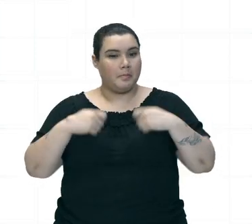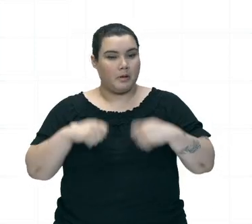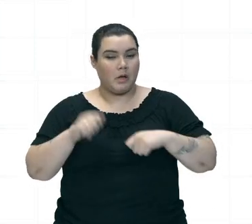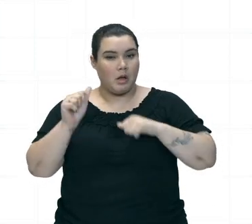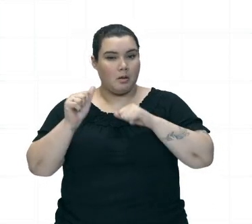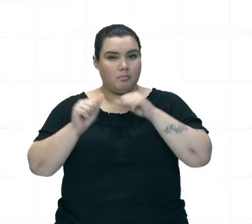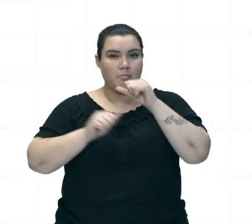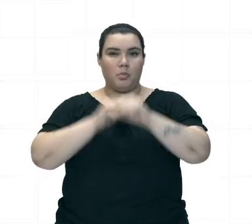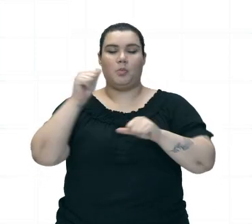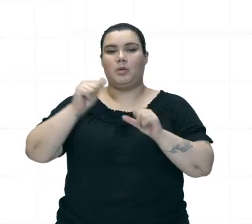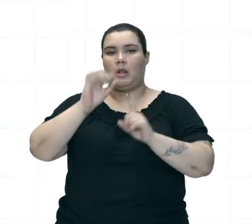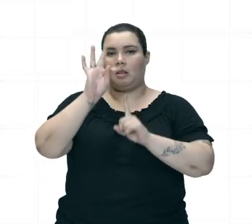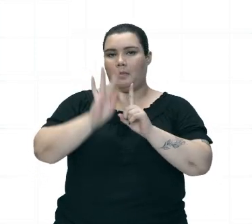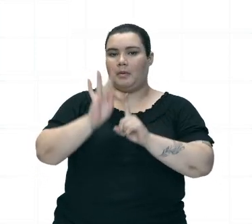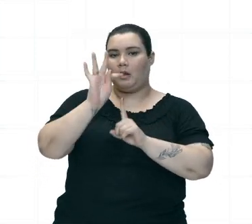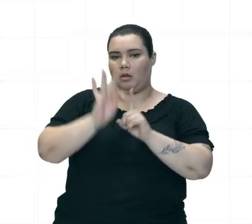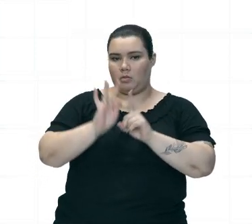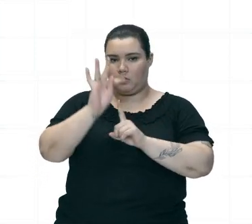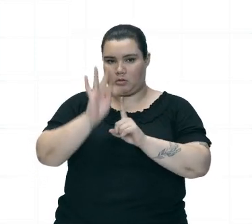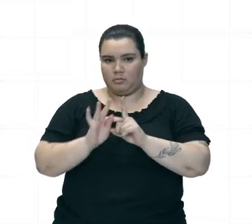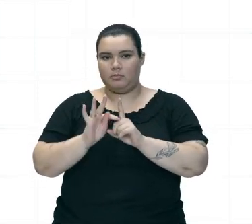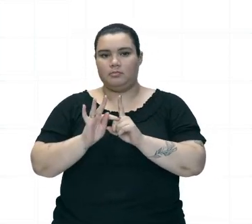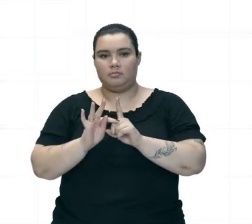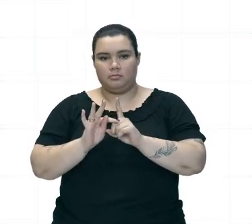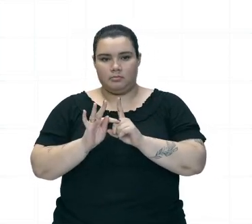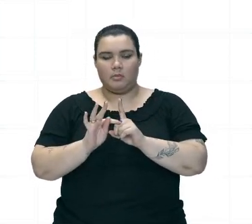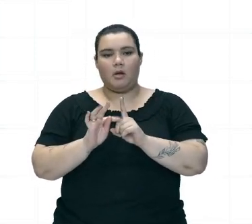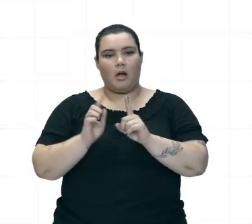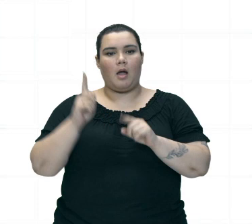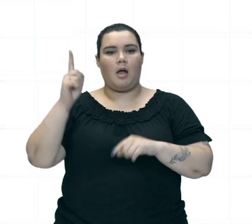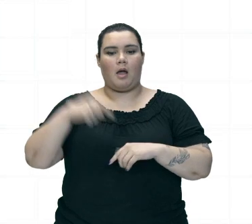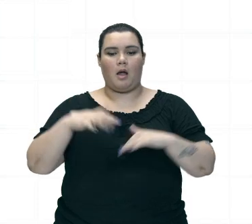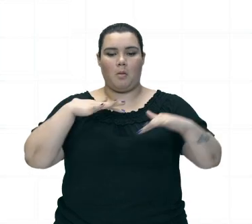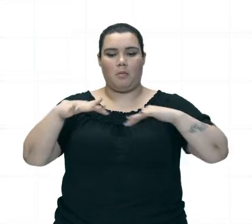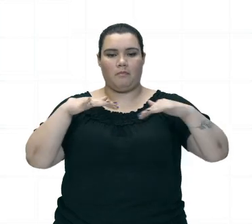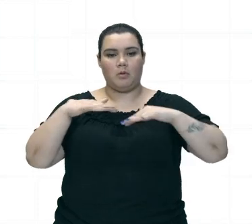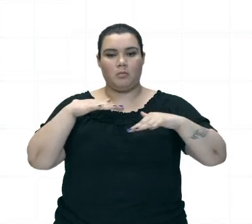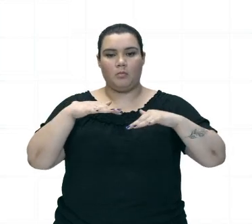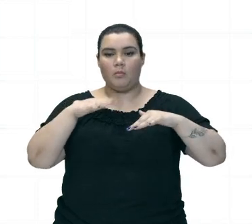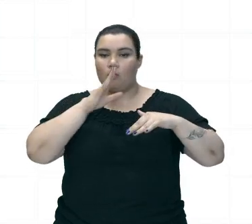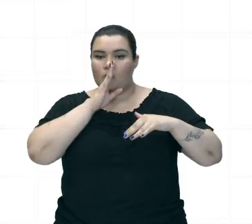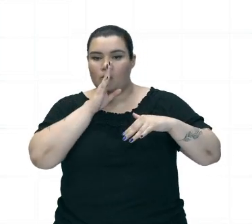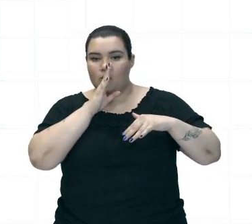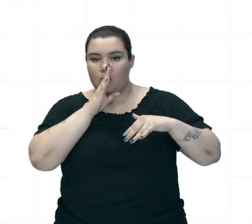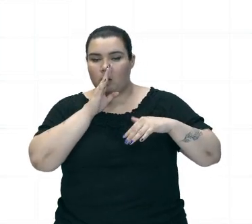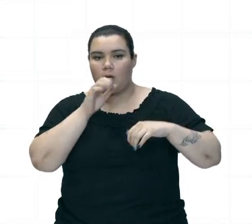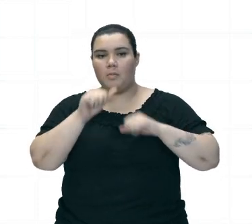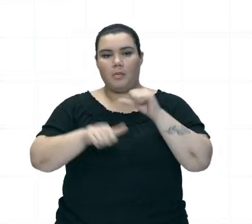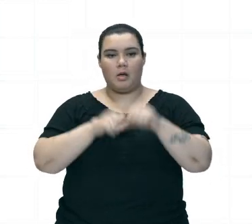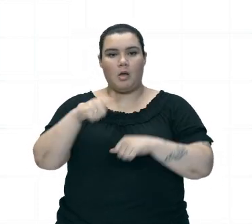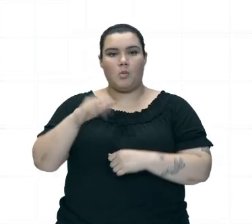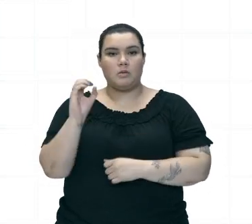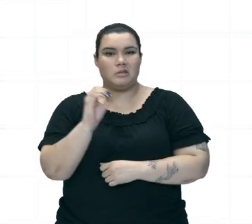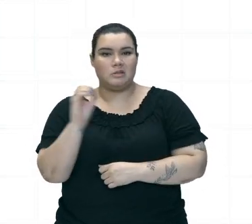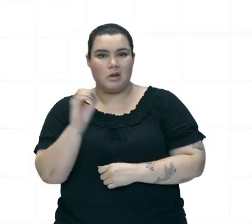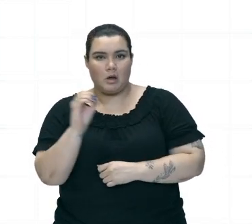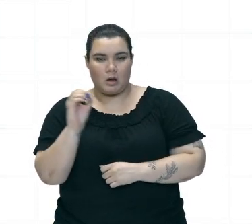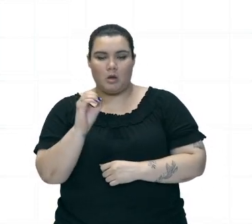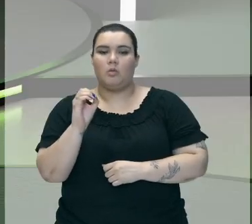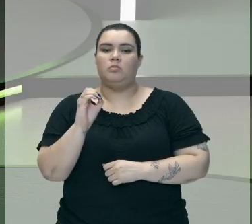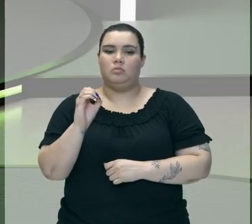temperatura E aí Eles tornam Imóveis E aqui Chamado O zero Absoluto Ou seja